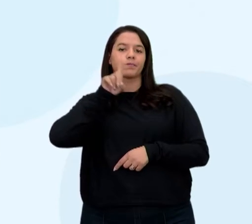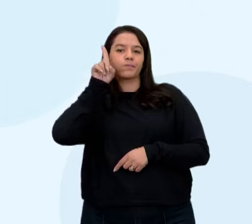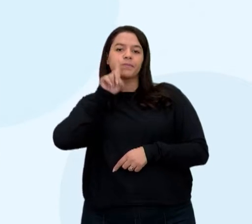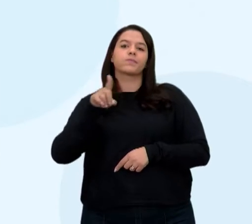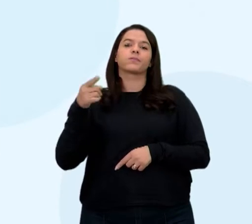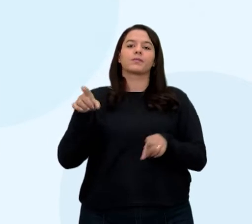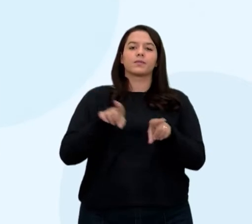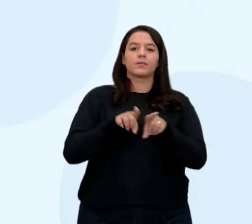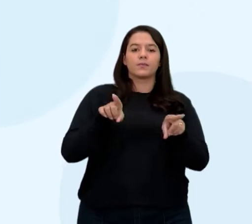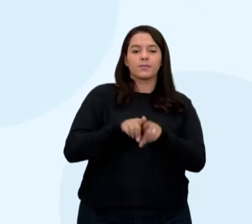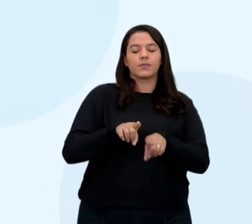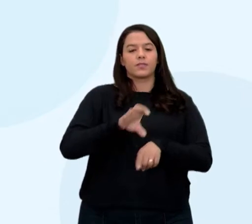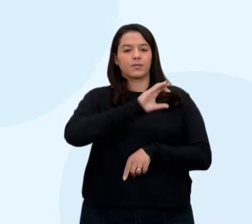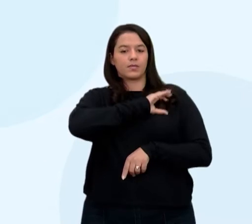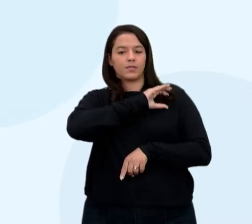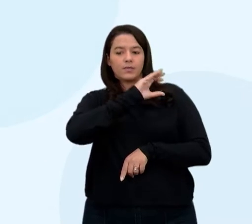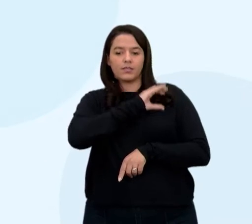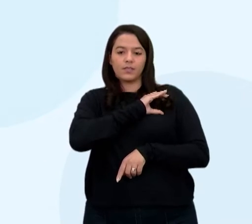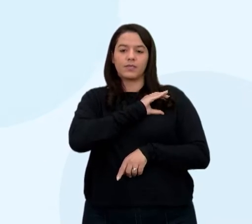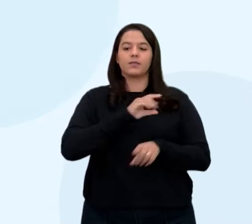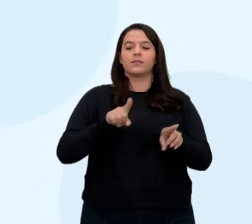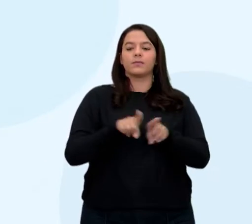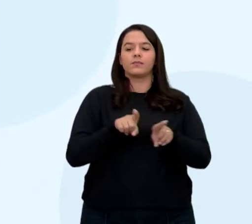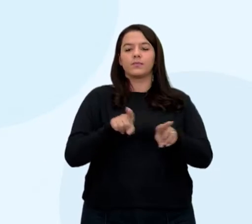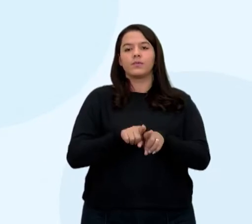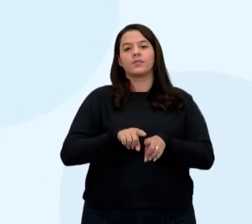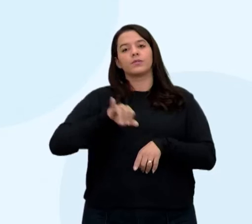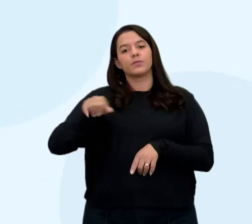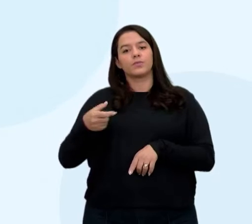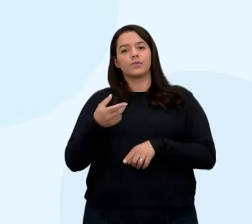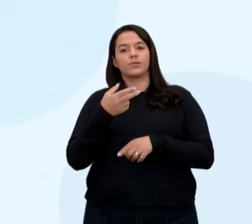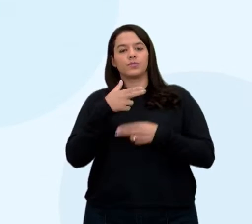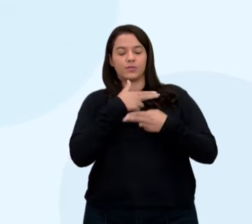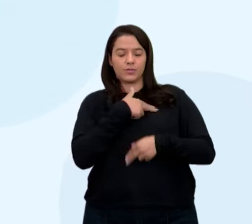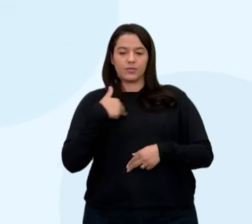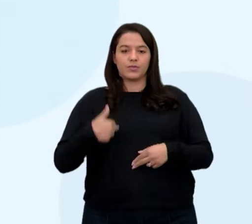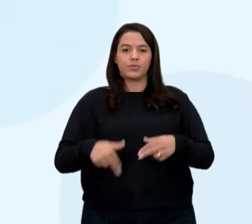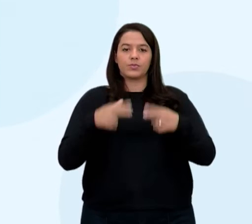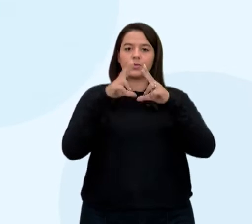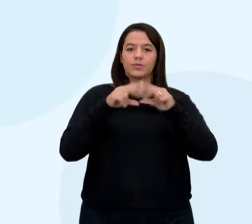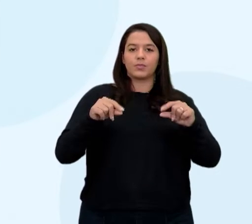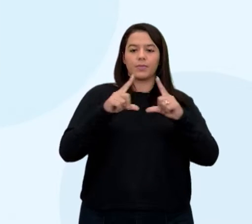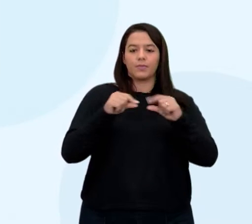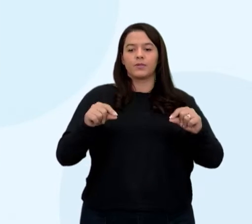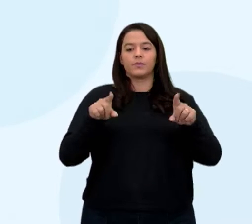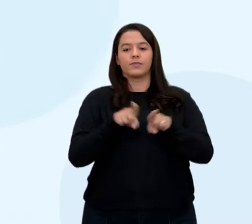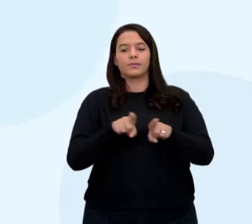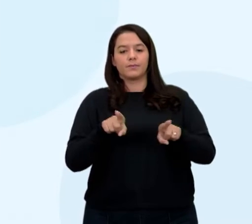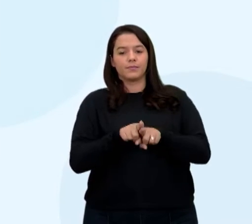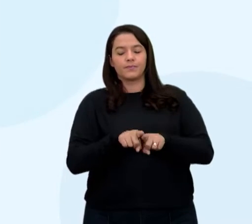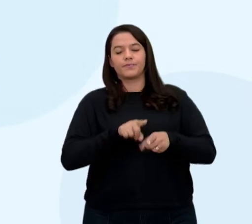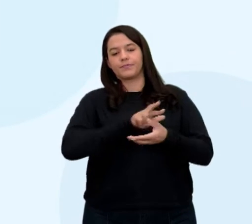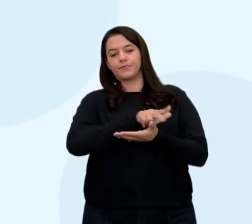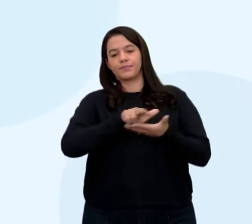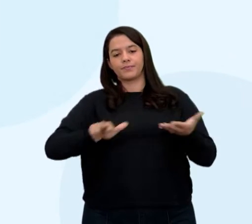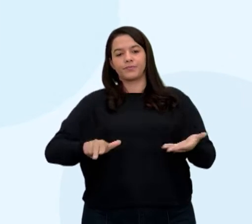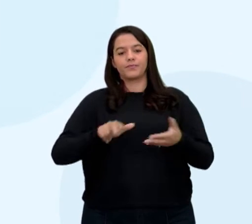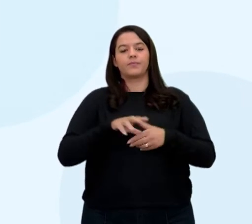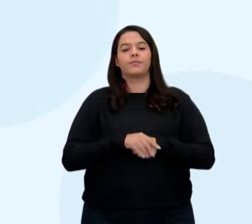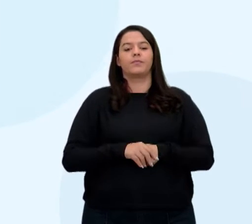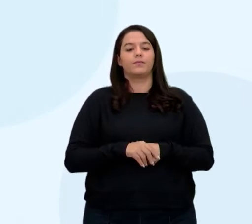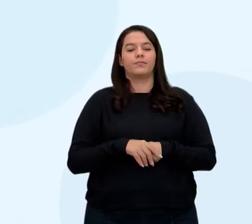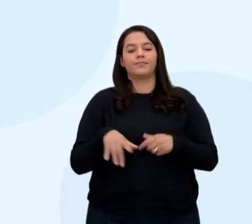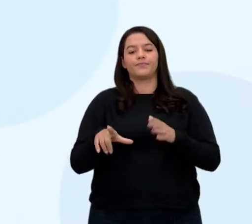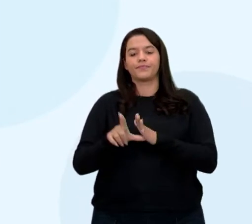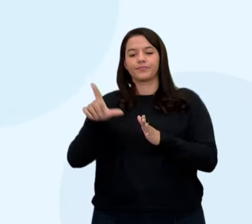no Canadá, no Japão. O Japão está lá. Já está o crescimento vegetativo negativo. A gente viu lá anteriormente, já viu